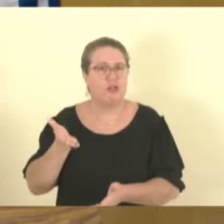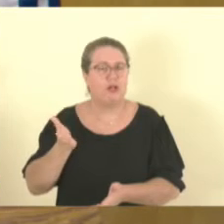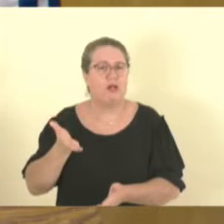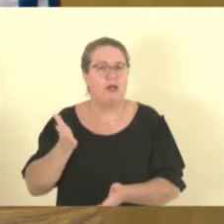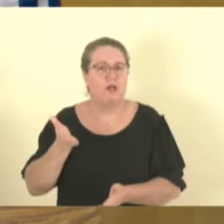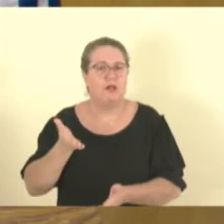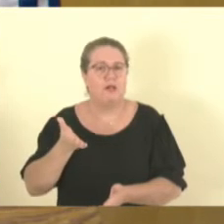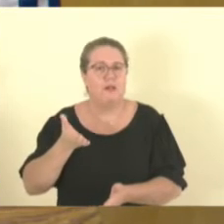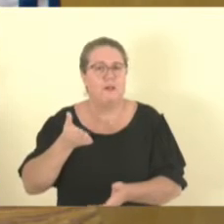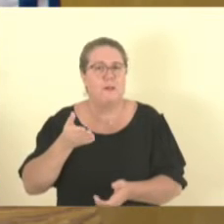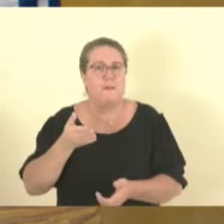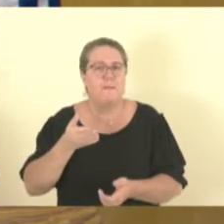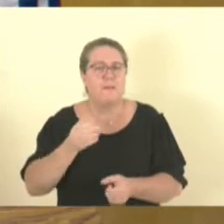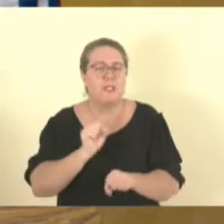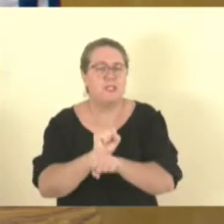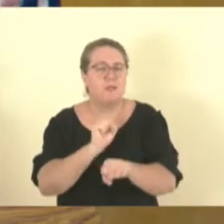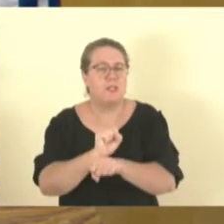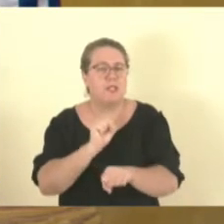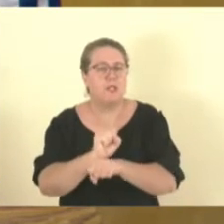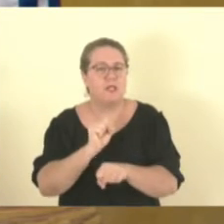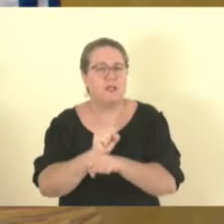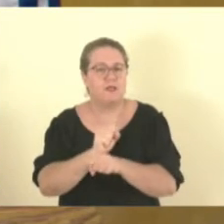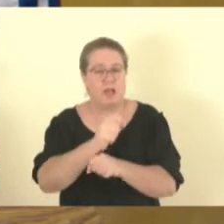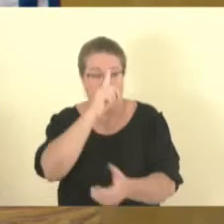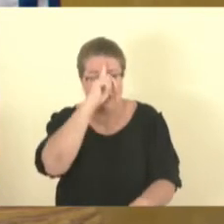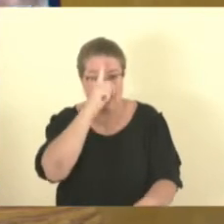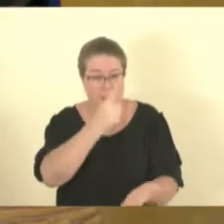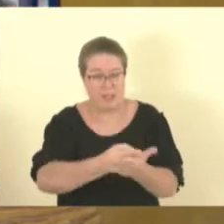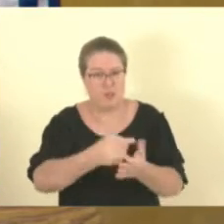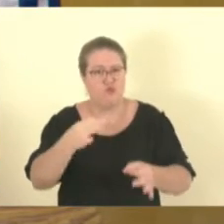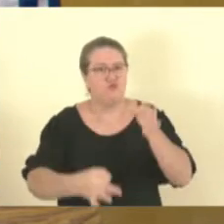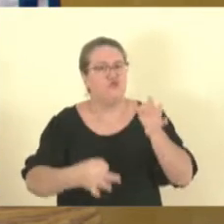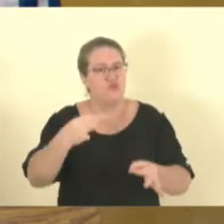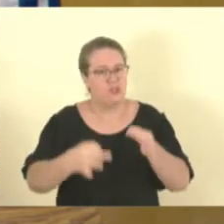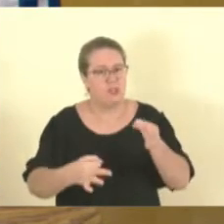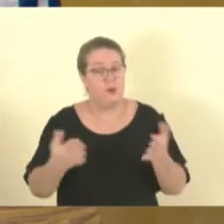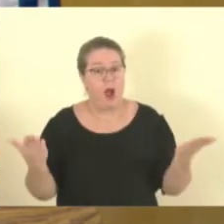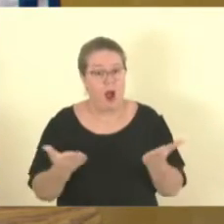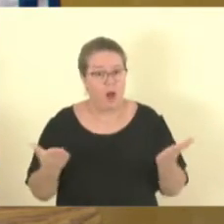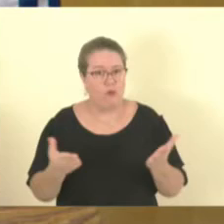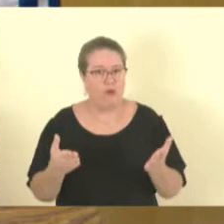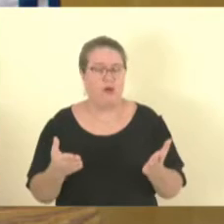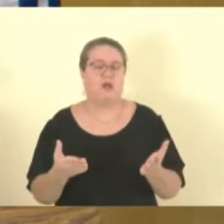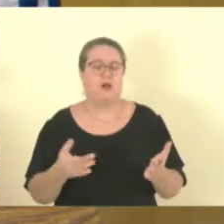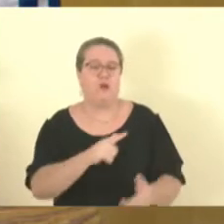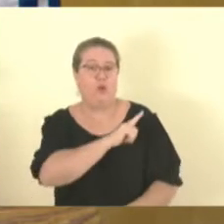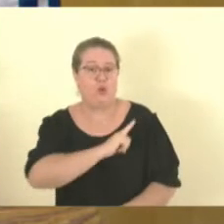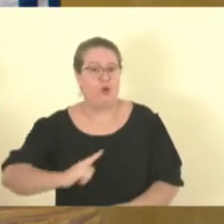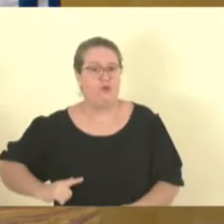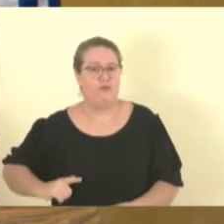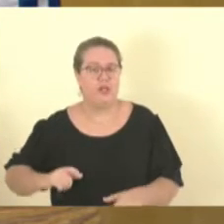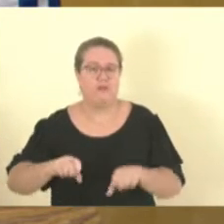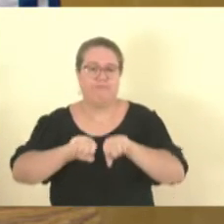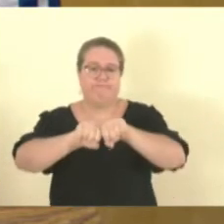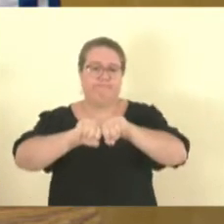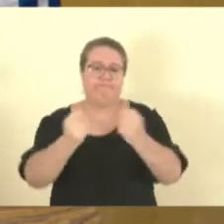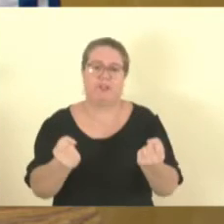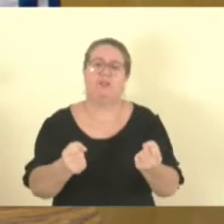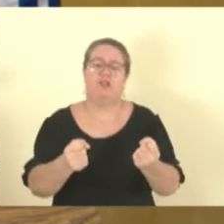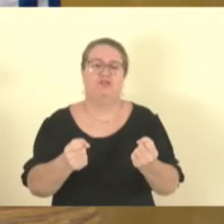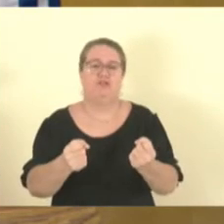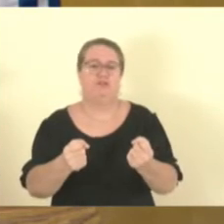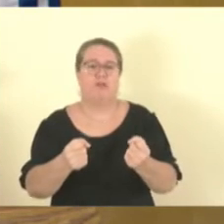esperando uma decisão judicial para que pudesse acontecer e agora, definitivamente, governo está destruindo, tirando as